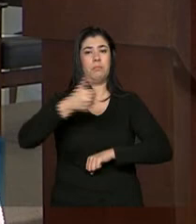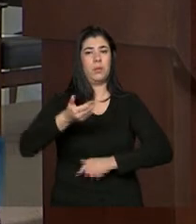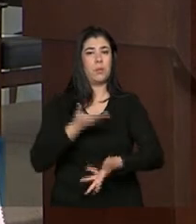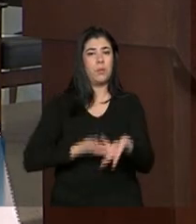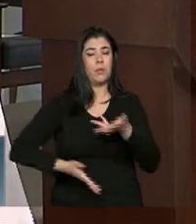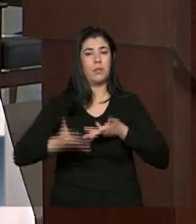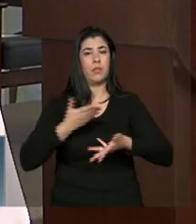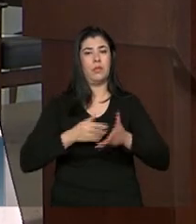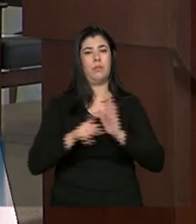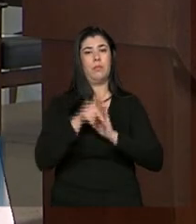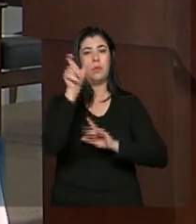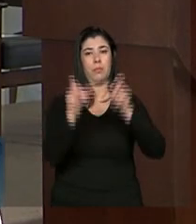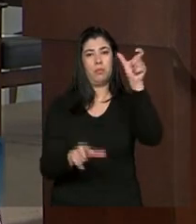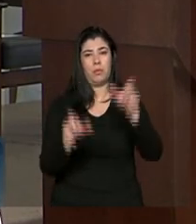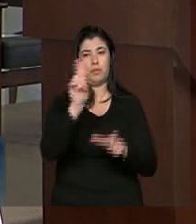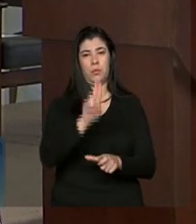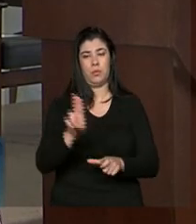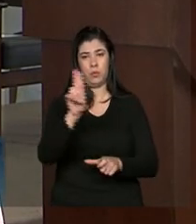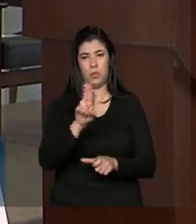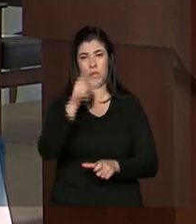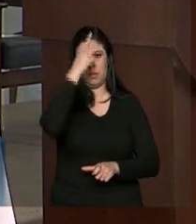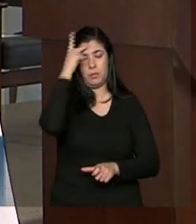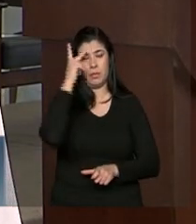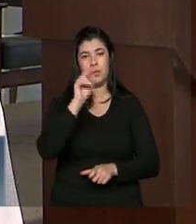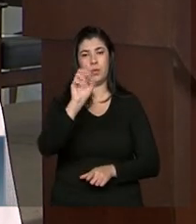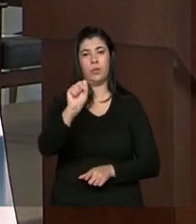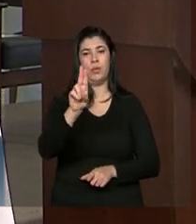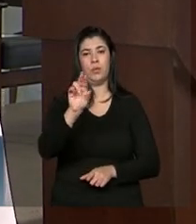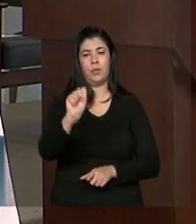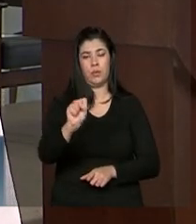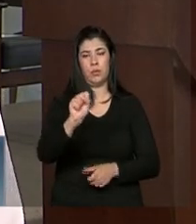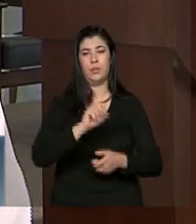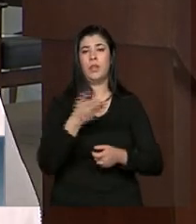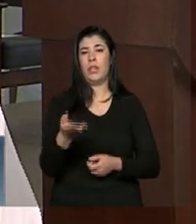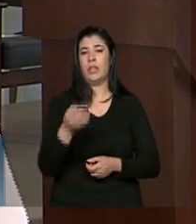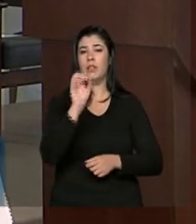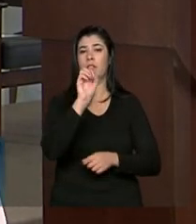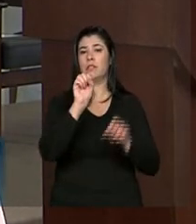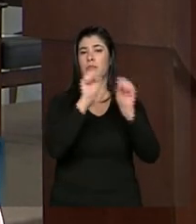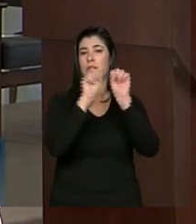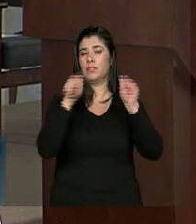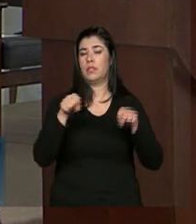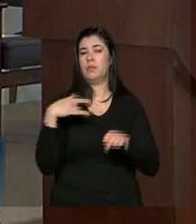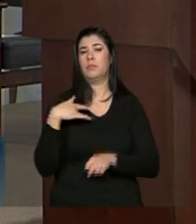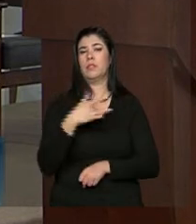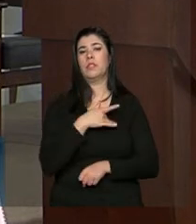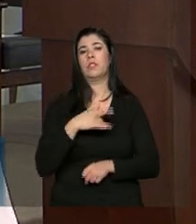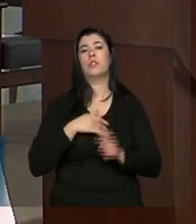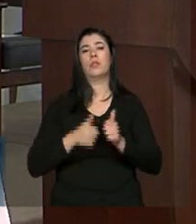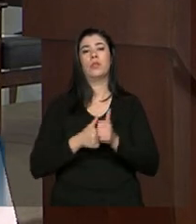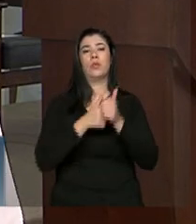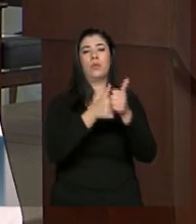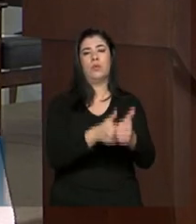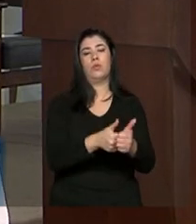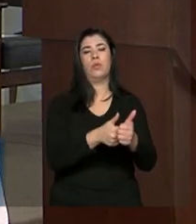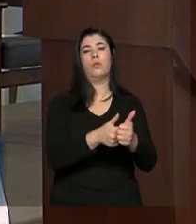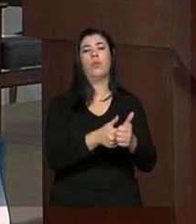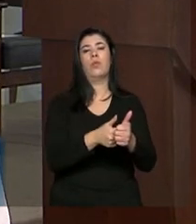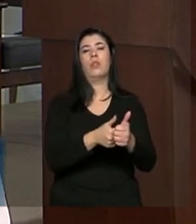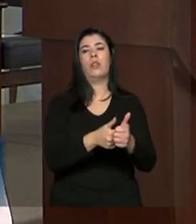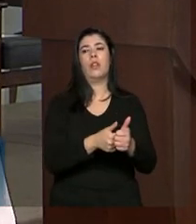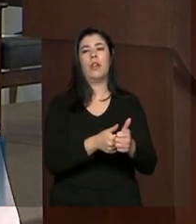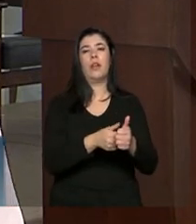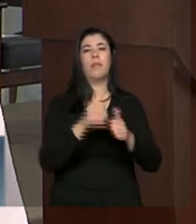atendimento aos usuários do SUS, o Sistema Único de Saúde. Além de levar, como a gente já falou, mais profissionais